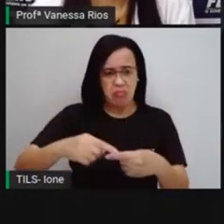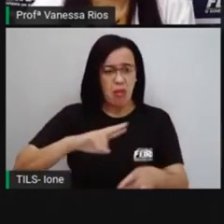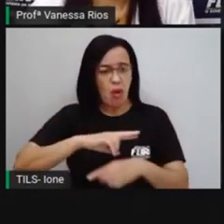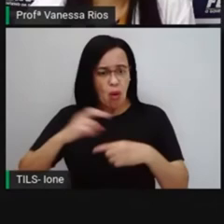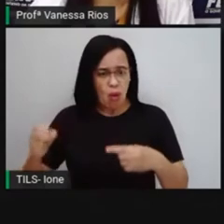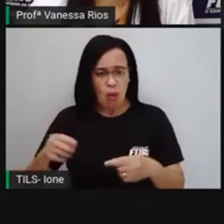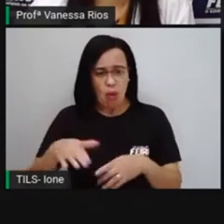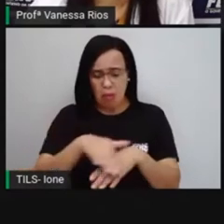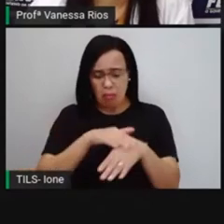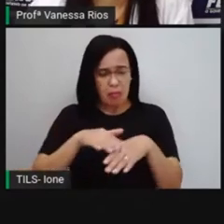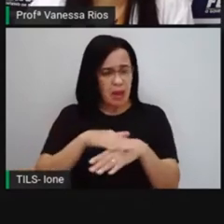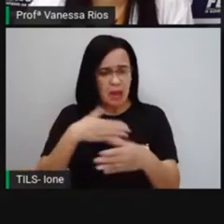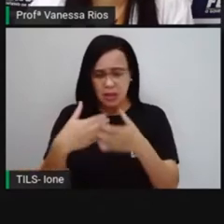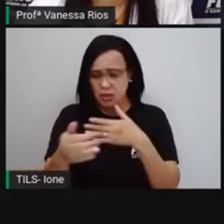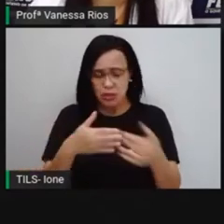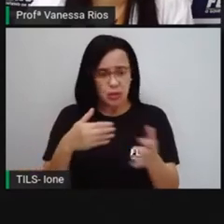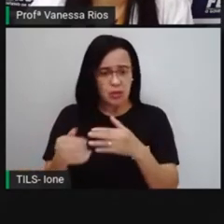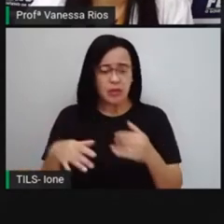cidadãos.